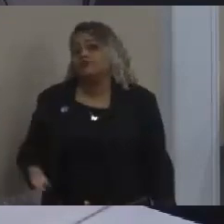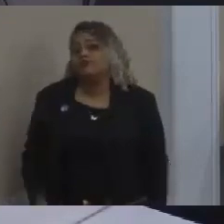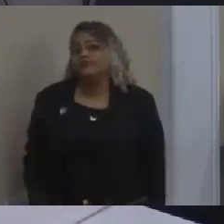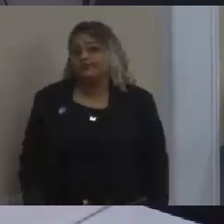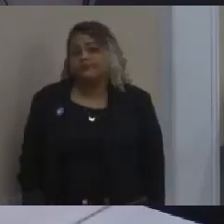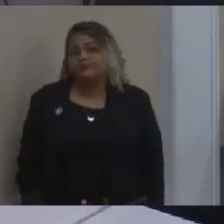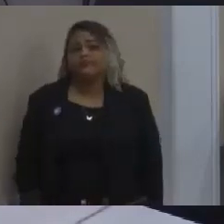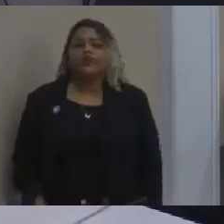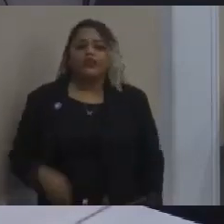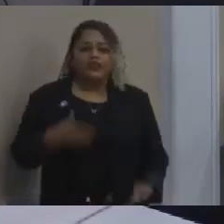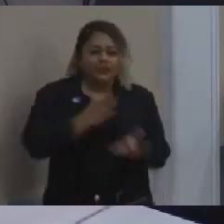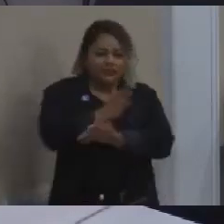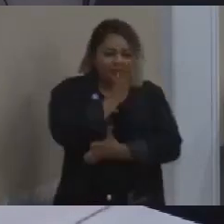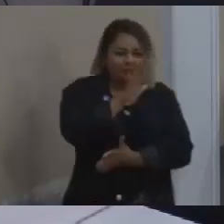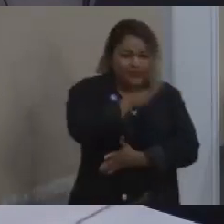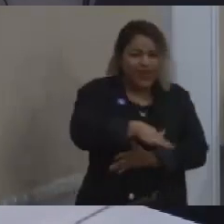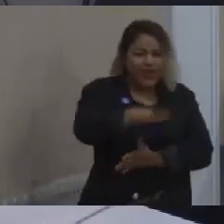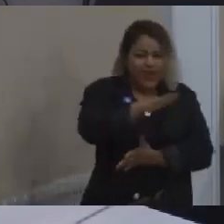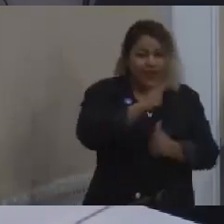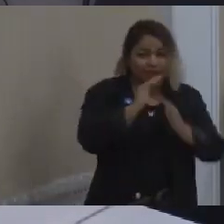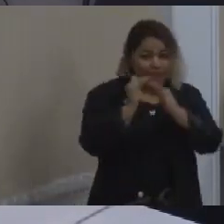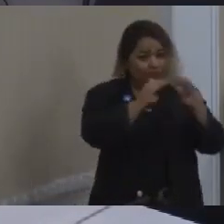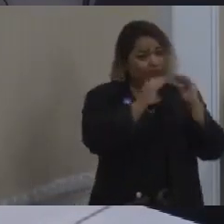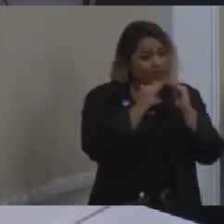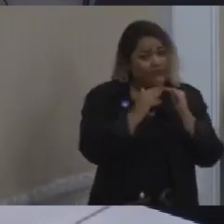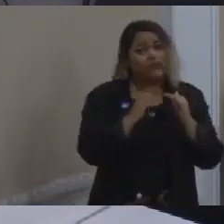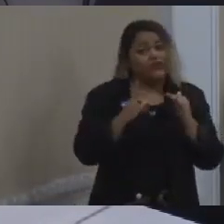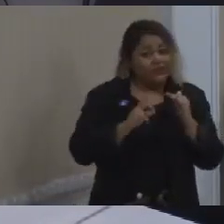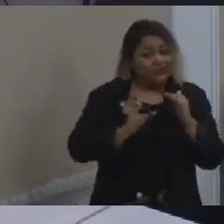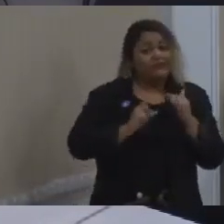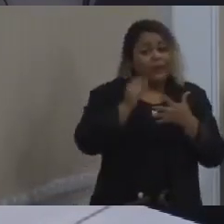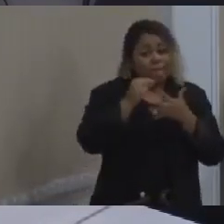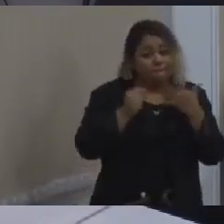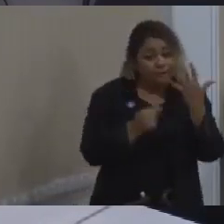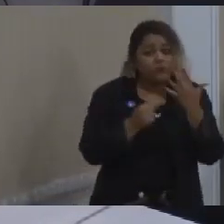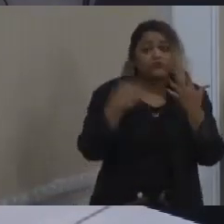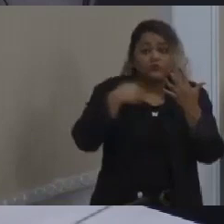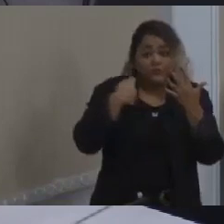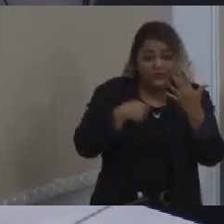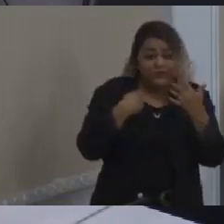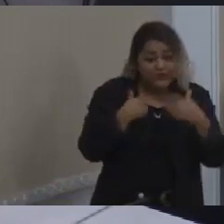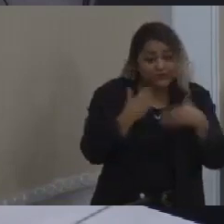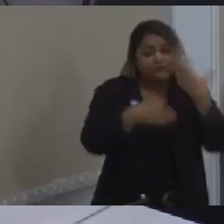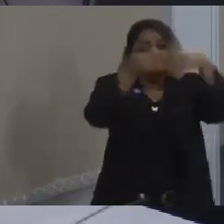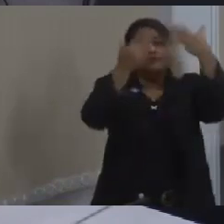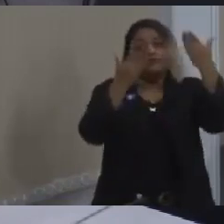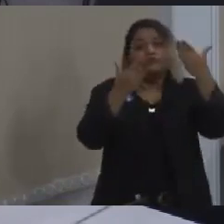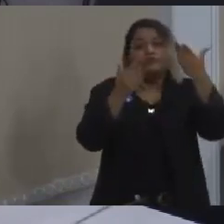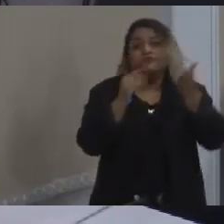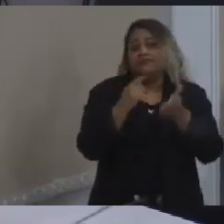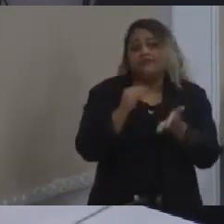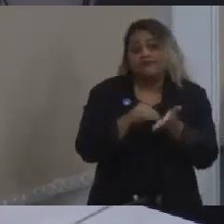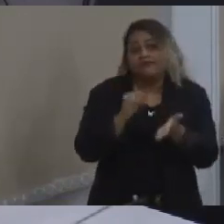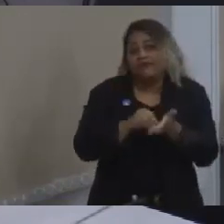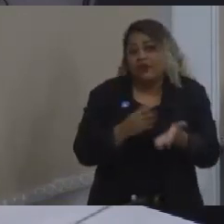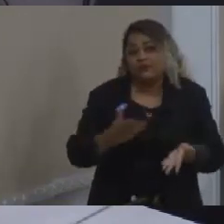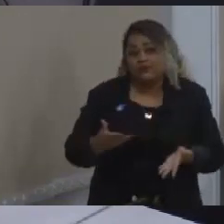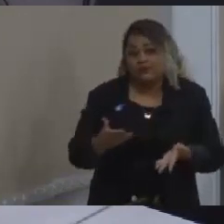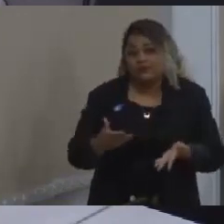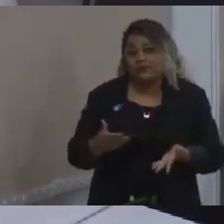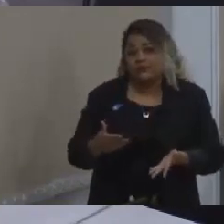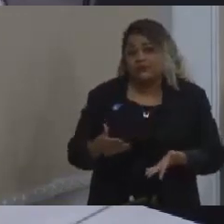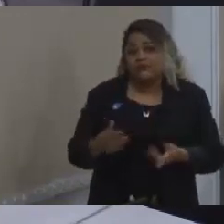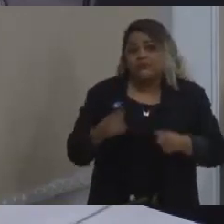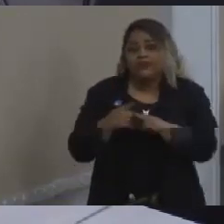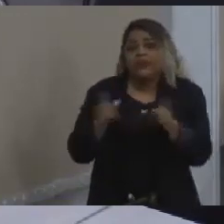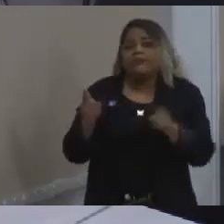porque eu vejo, a gente tem pontos muito importantes da habitação que tem que arrancar. Agora, olha só que paradoxo. Aí você